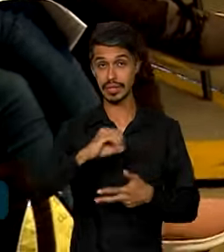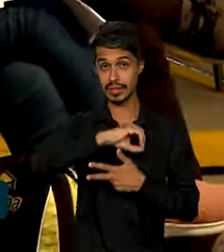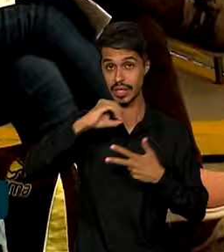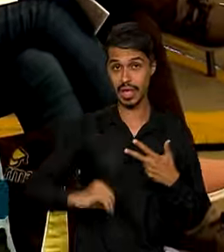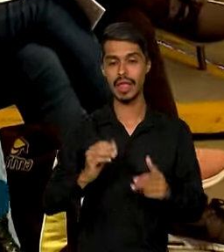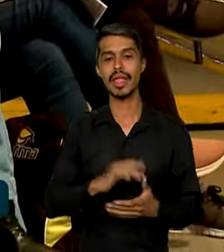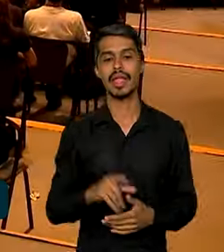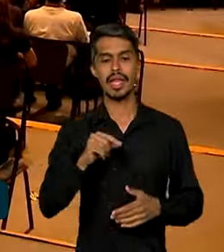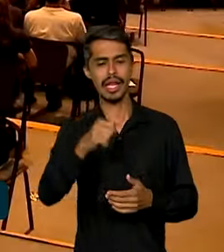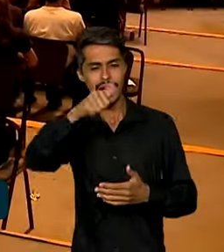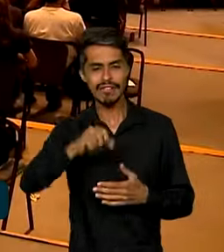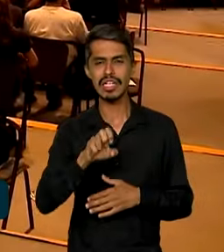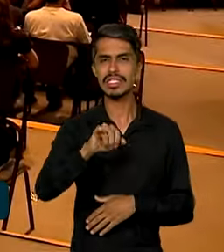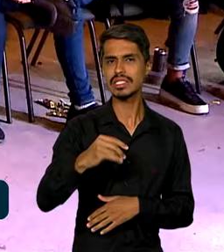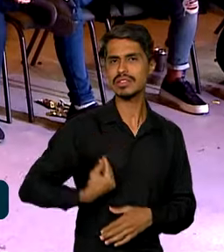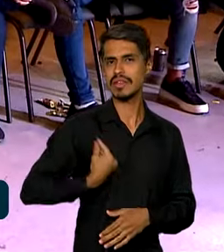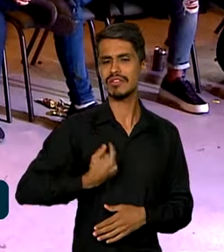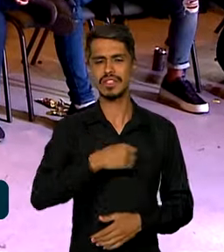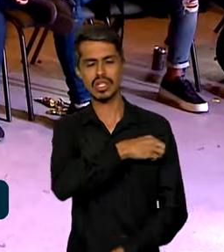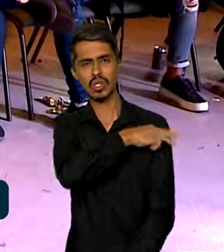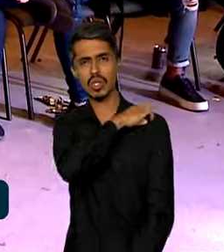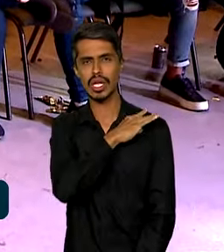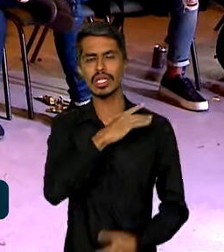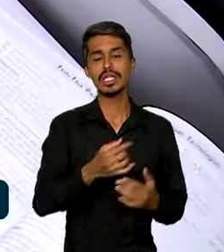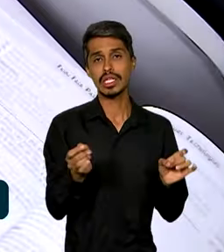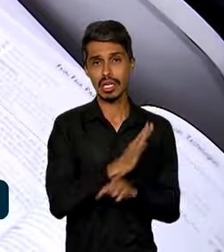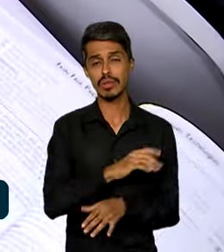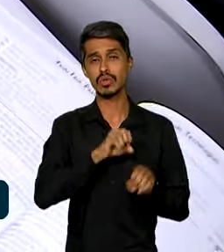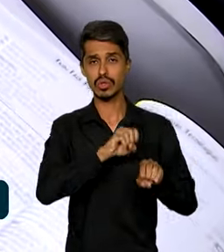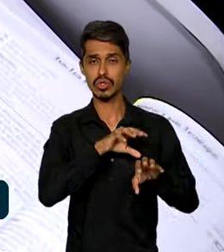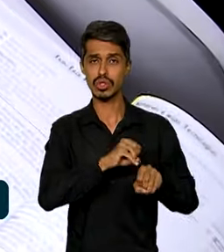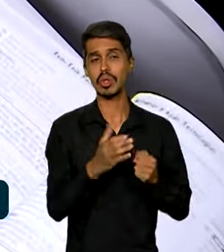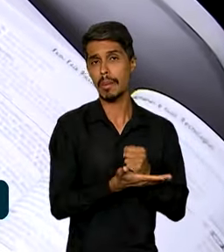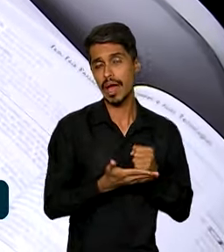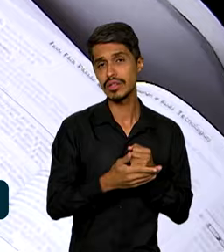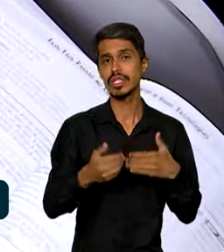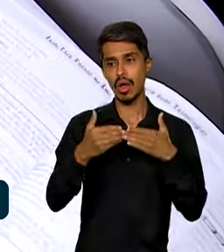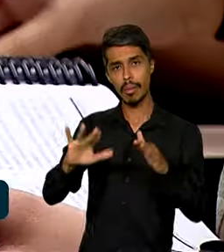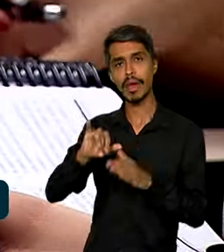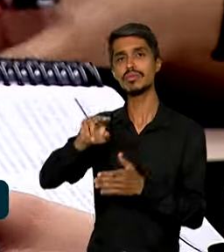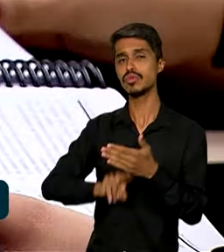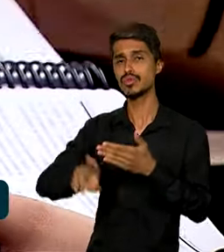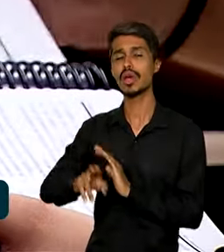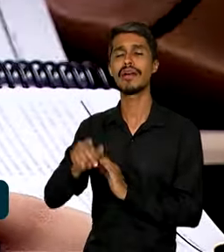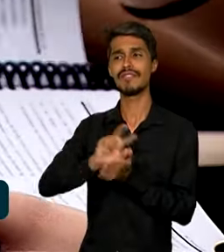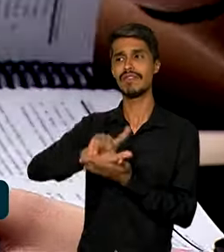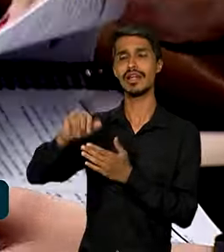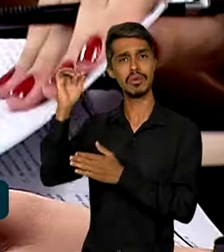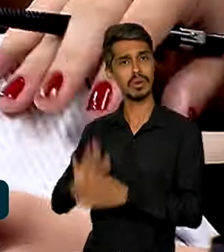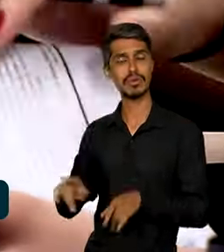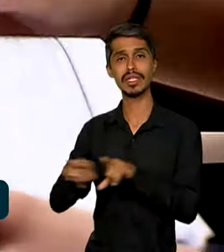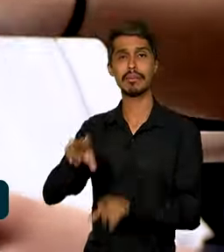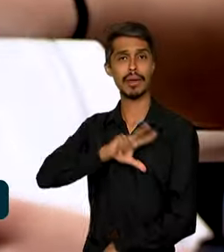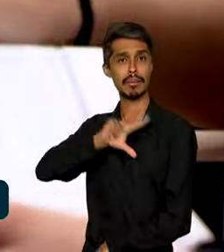avalia o desempenho escolar dos estudantes ao término da educação básica e abre portas para universidades no Brasil e em